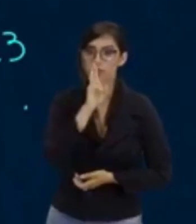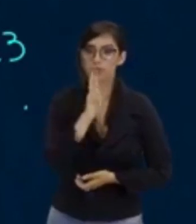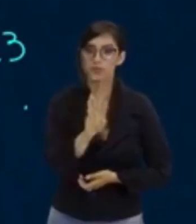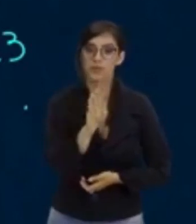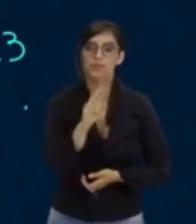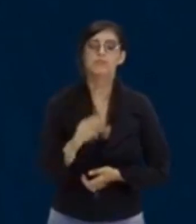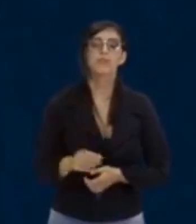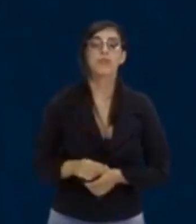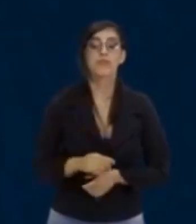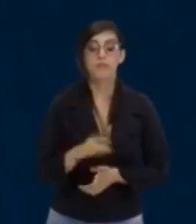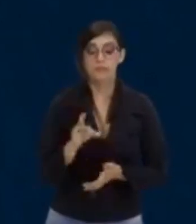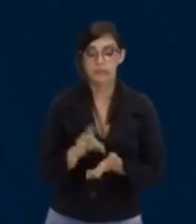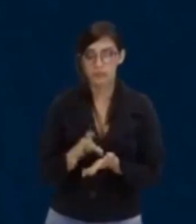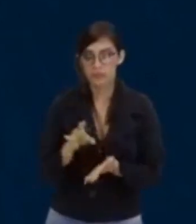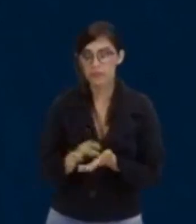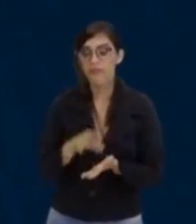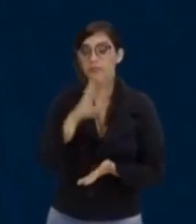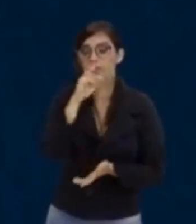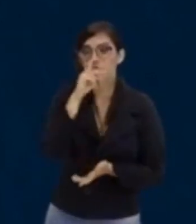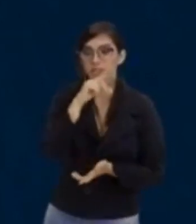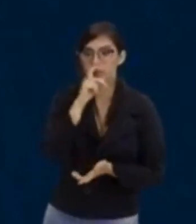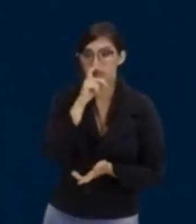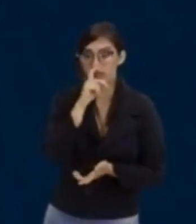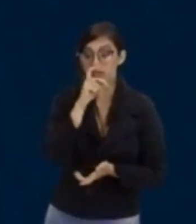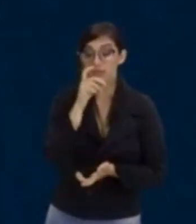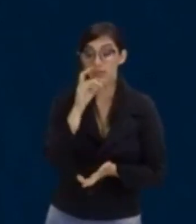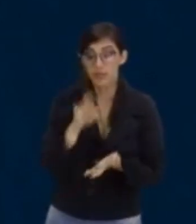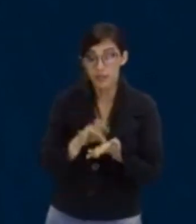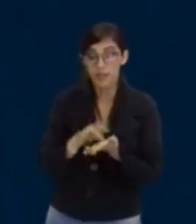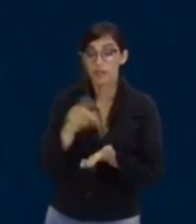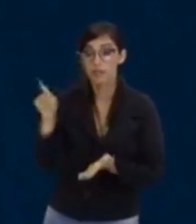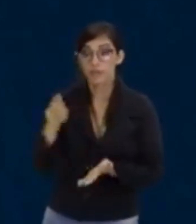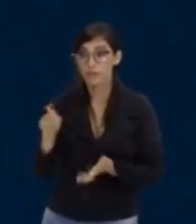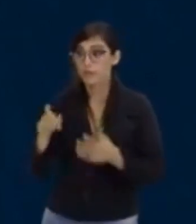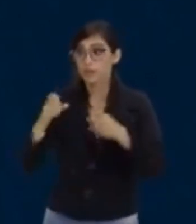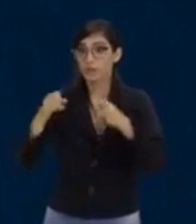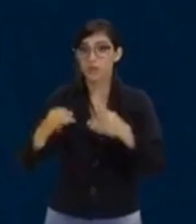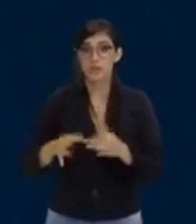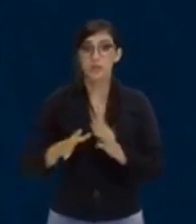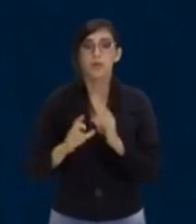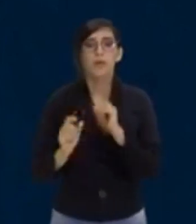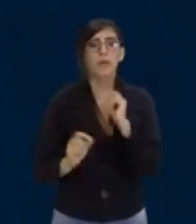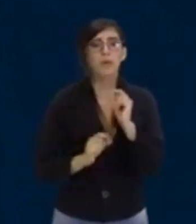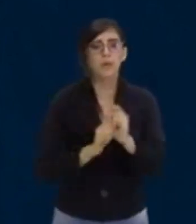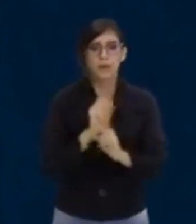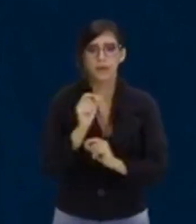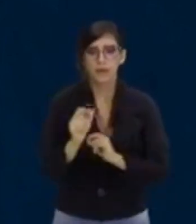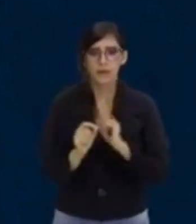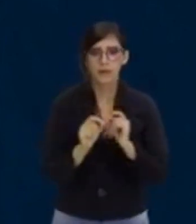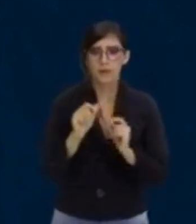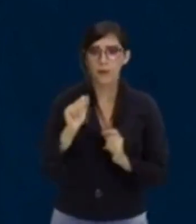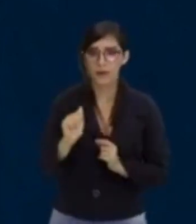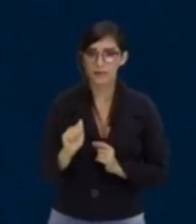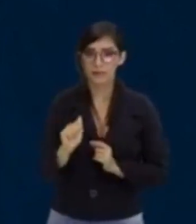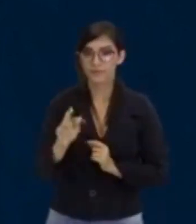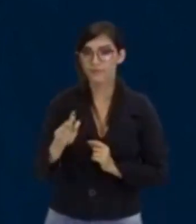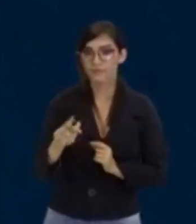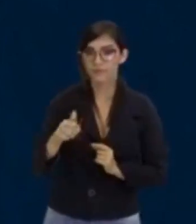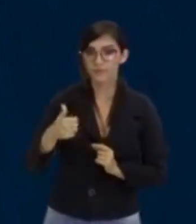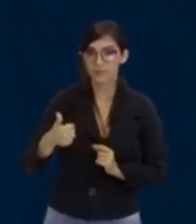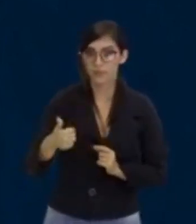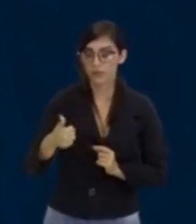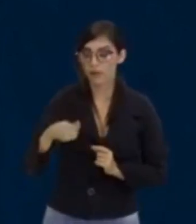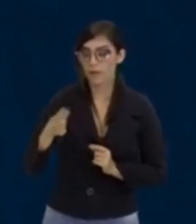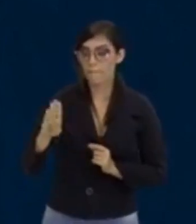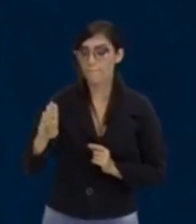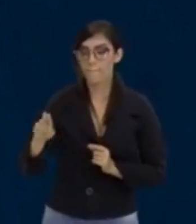Bora verificar se o professor falou a verdade. Vamos colocar aqui, ó, de novo. Quem é o A? O A vale 1. Quem é o B? O B vale